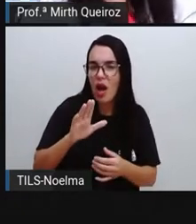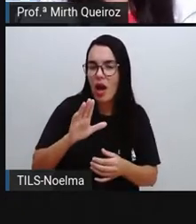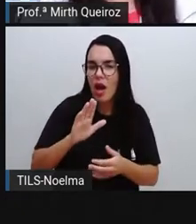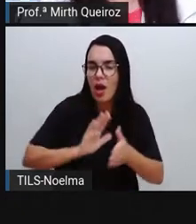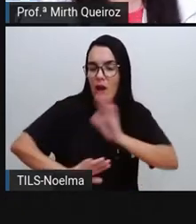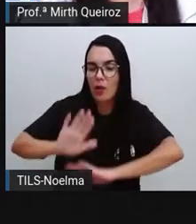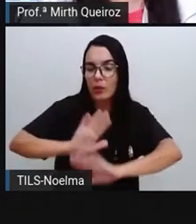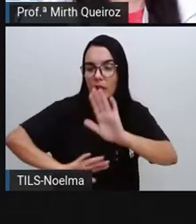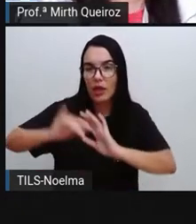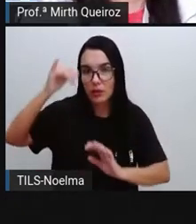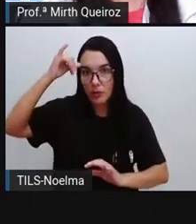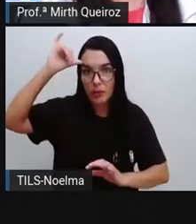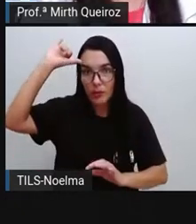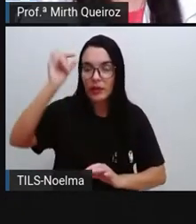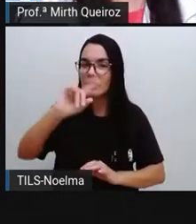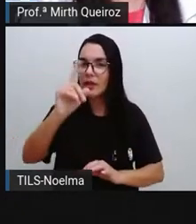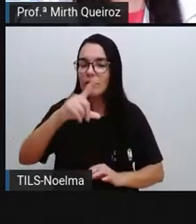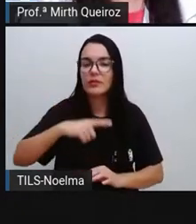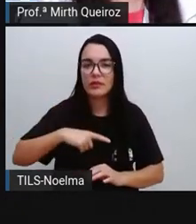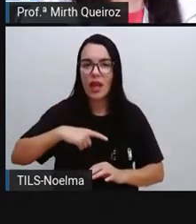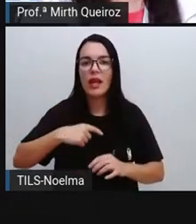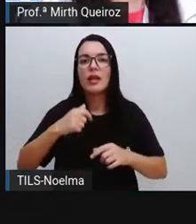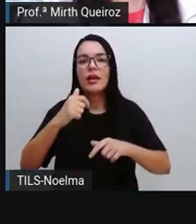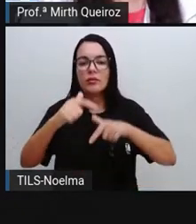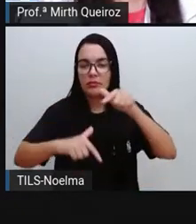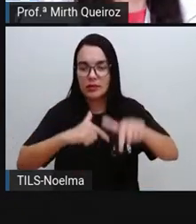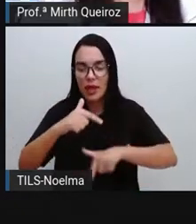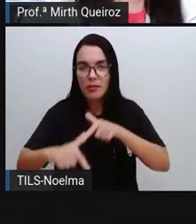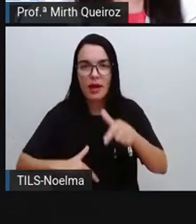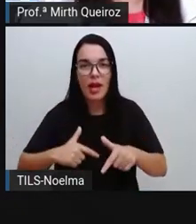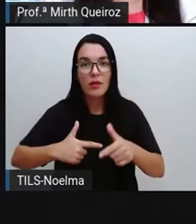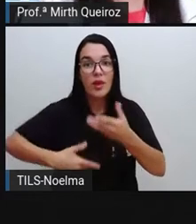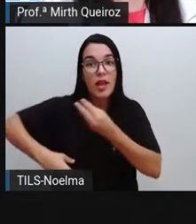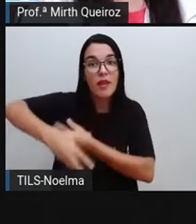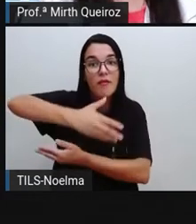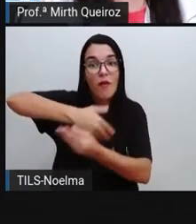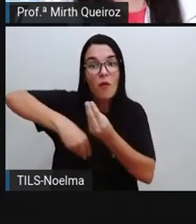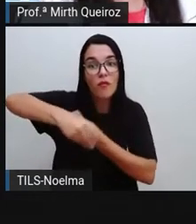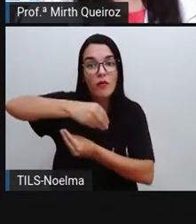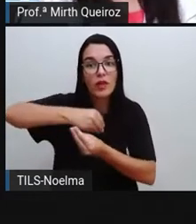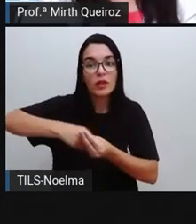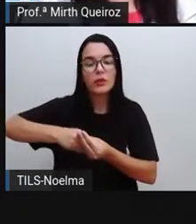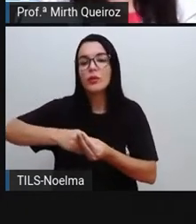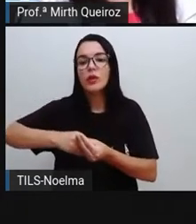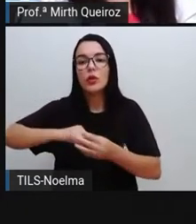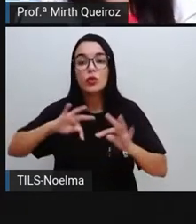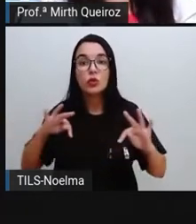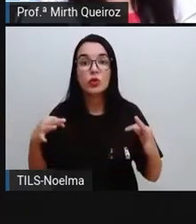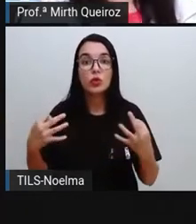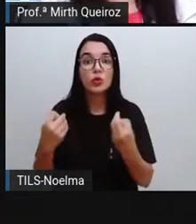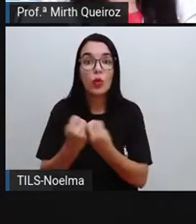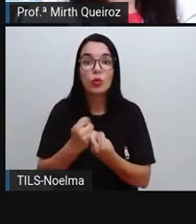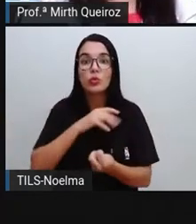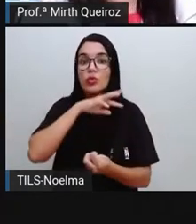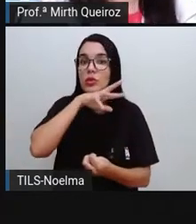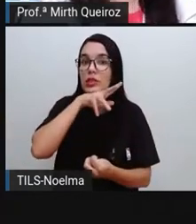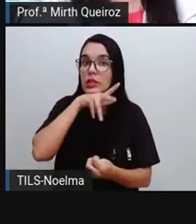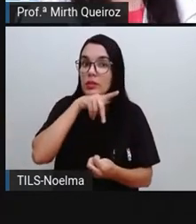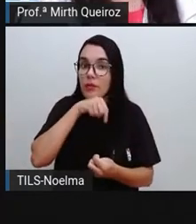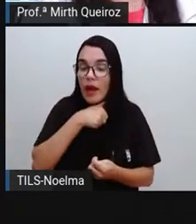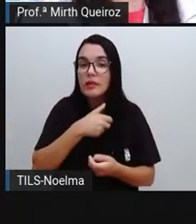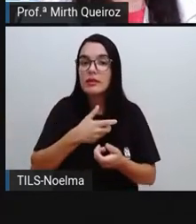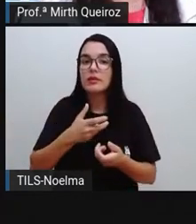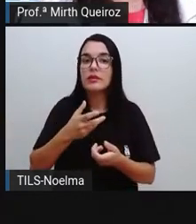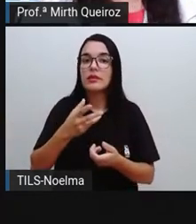não é verdade. A pecuária, ela é uma atividade que vai envolver a criação não somente do gado, do gado também,